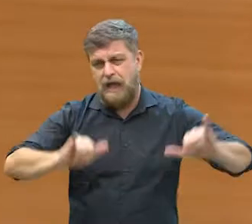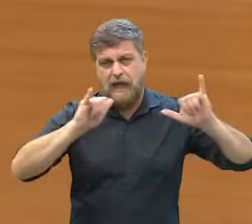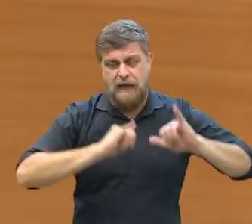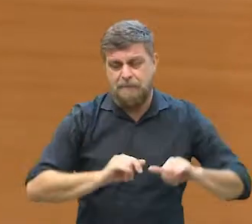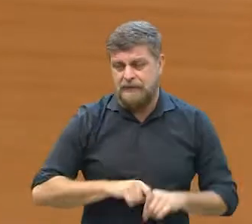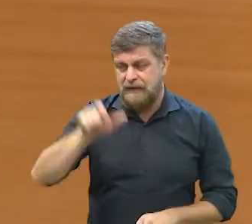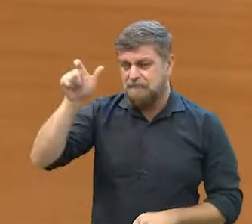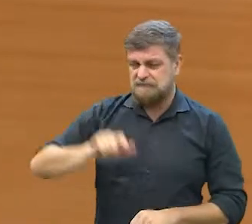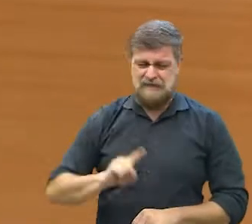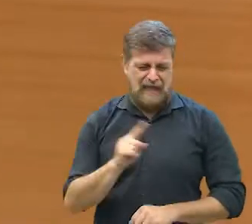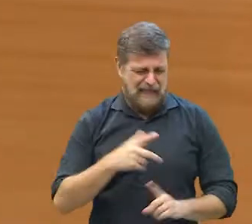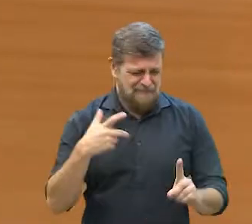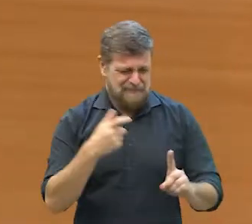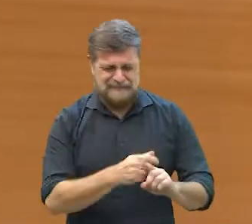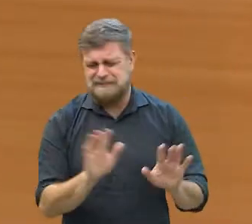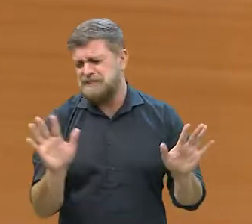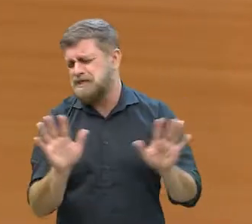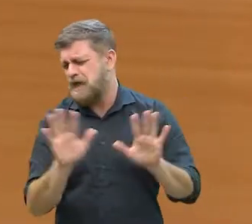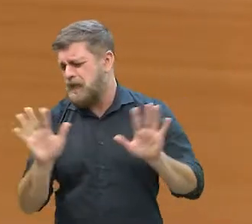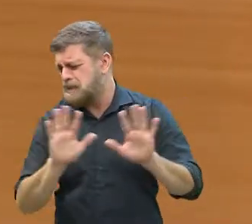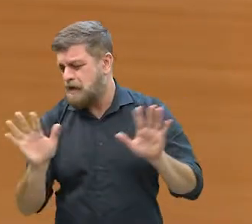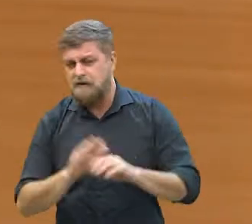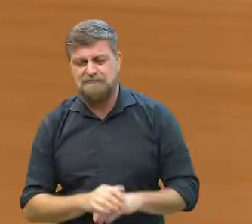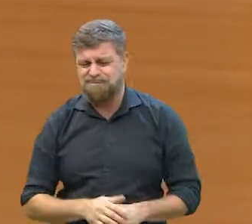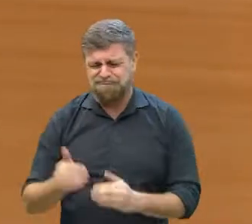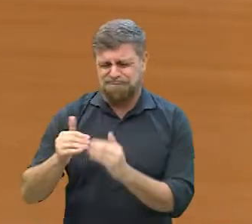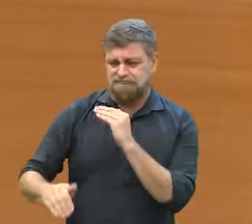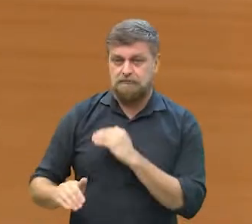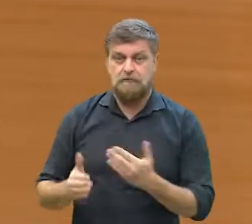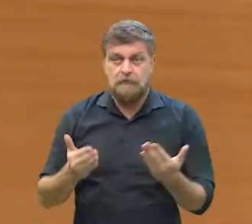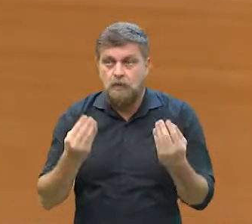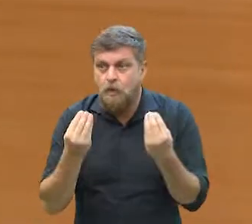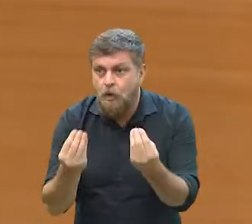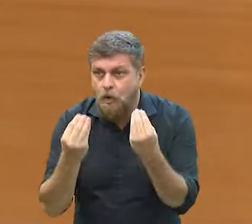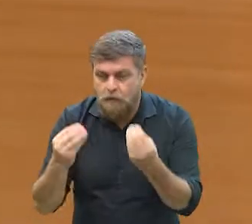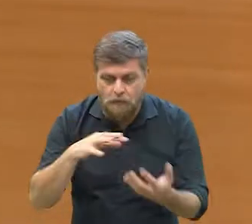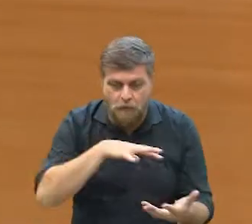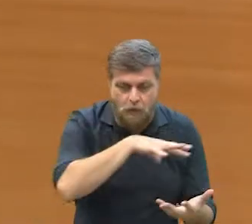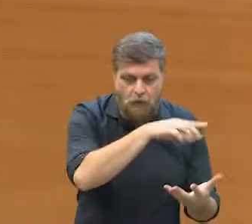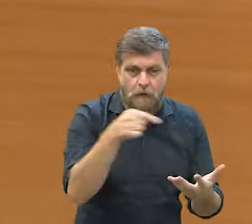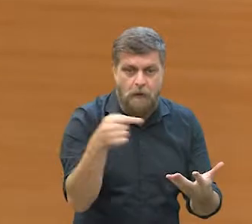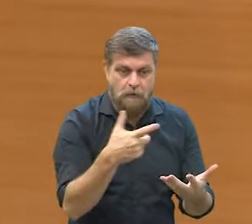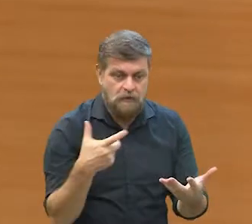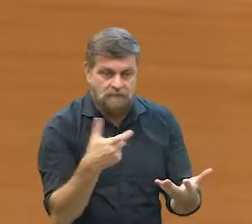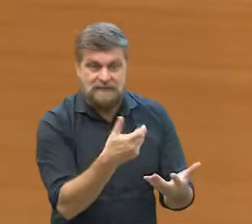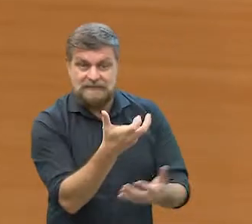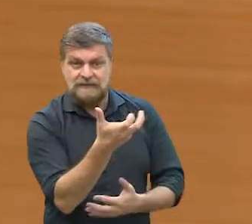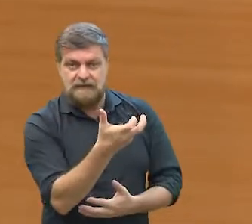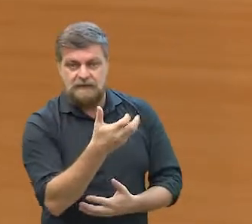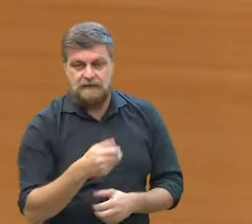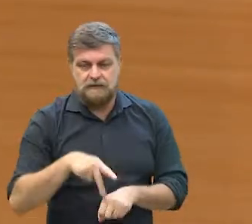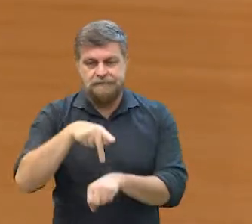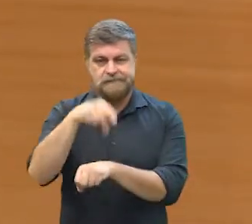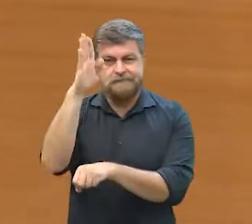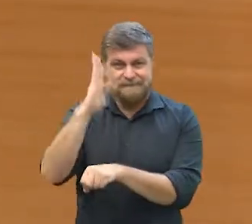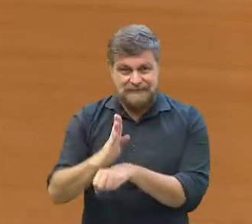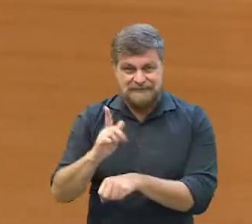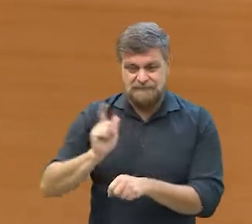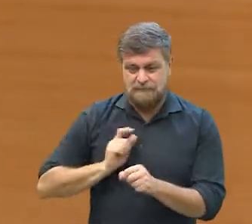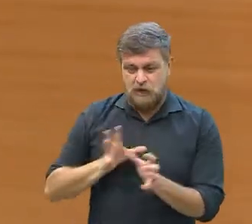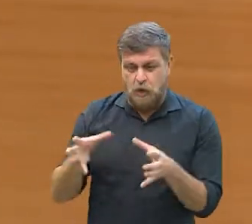campanhas anti-vacina, sendo que o mundo todo está em busca de vacina. Mas, infelizmente,